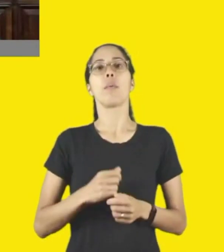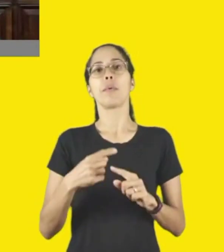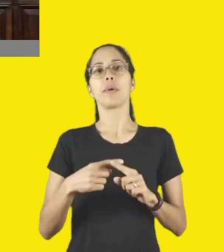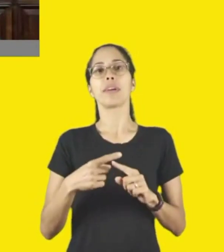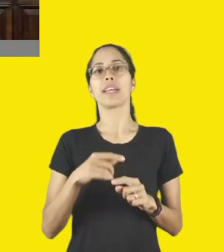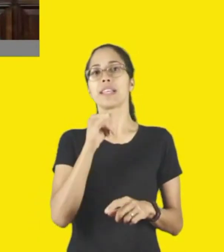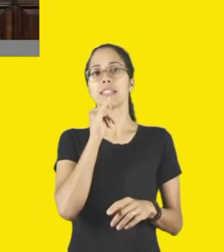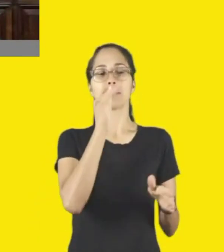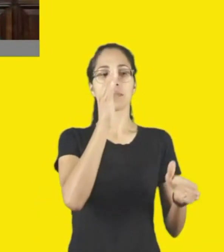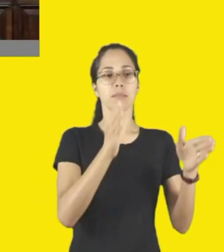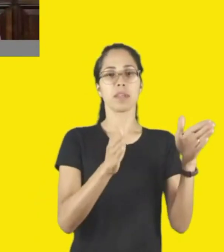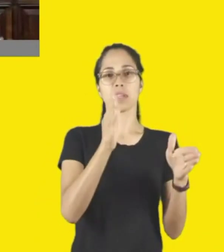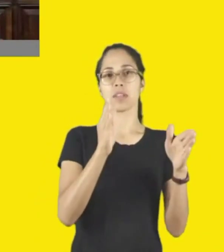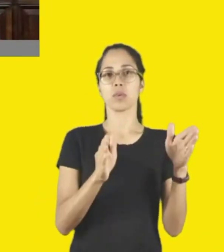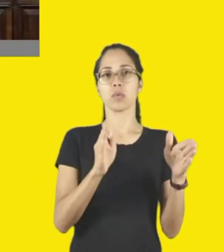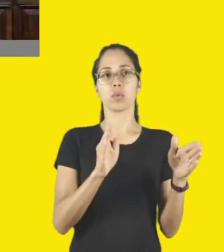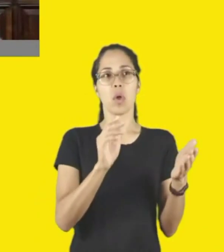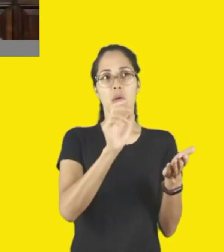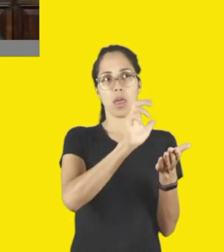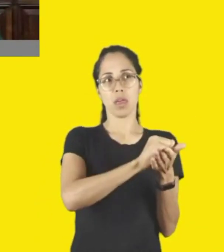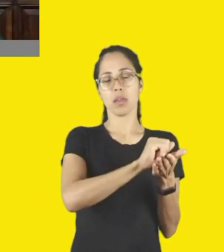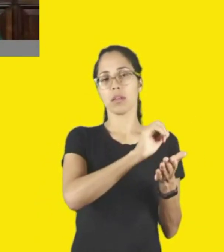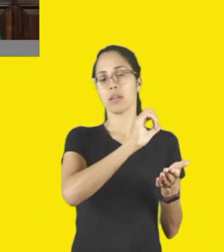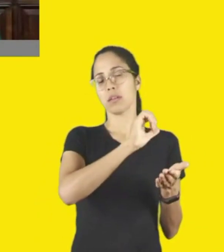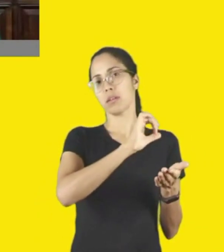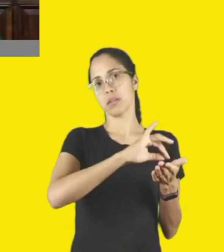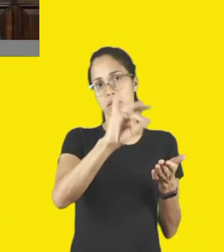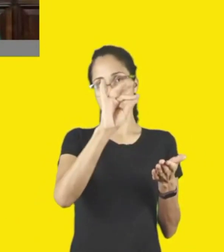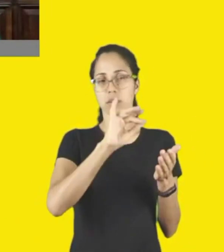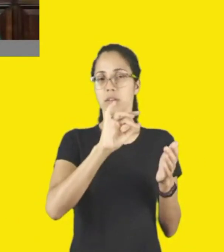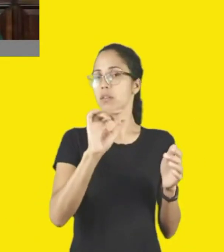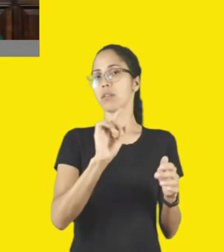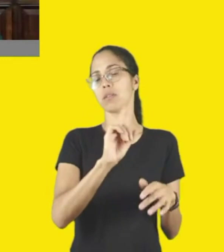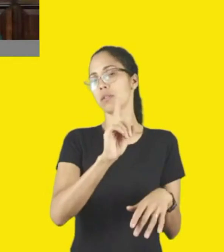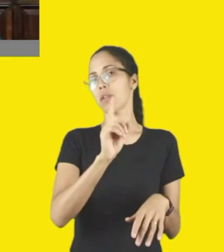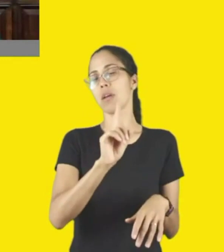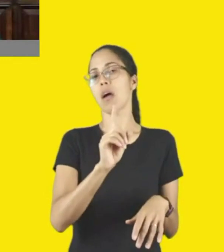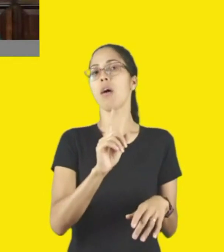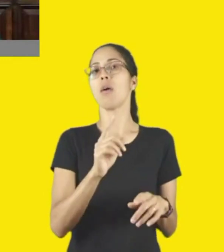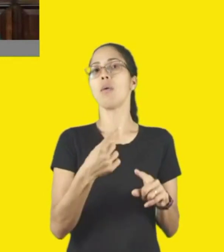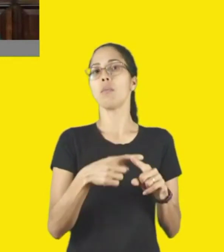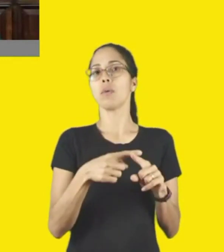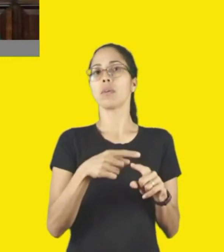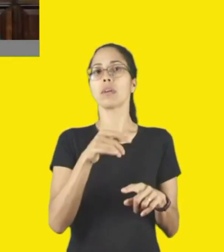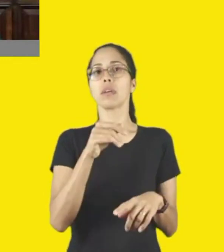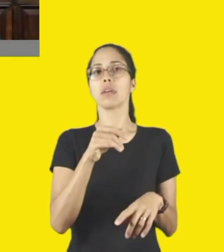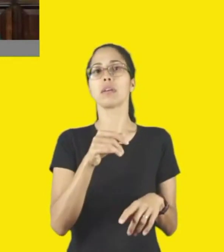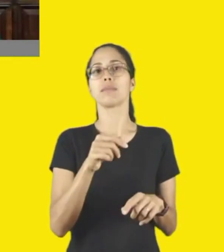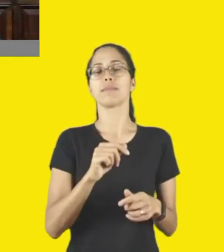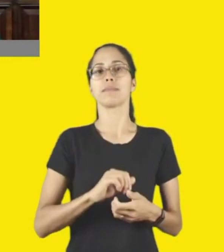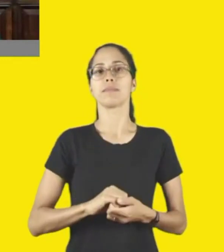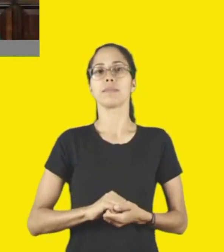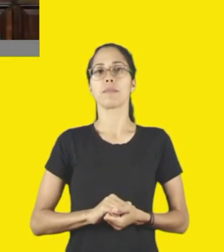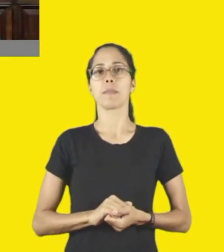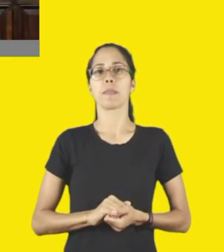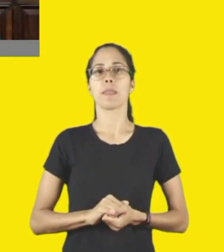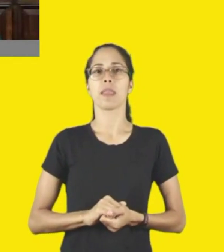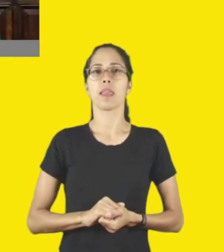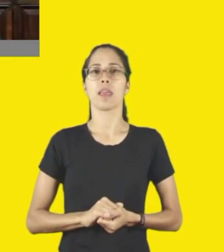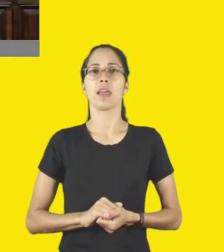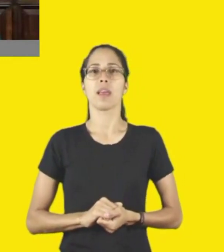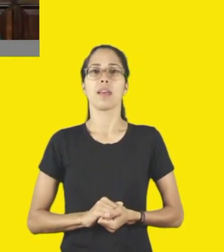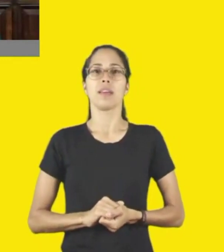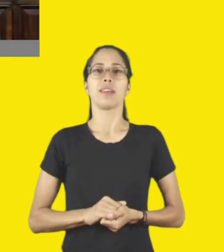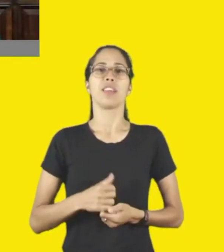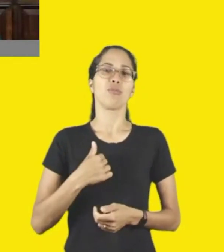de inscrição, né, porque uma coisa que foi feita, eu confesso a vocês que, apesar de ter estado aqui no passado, não